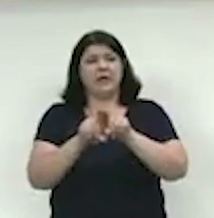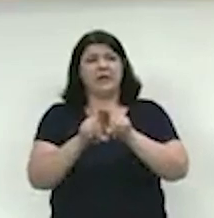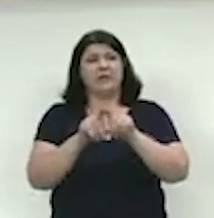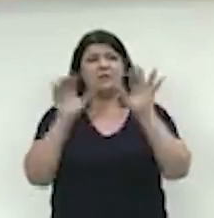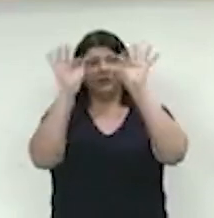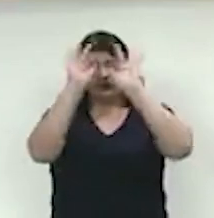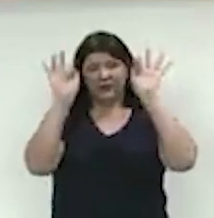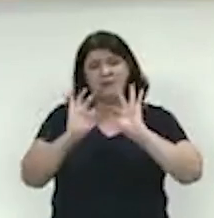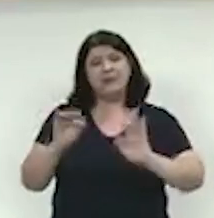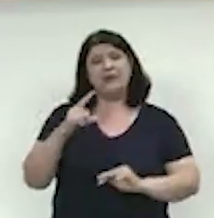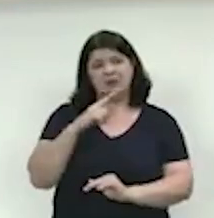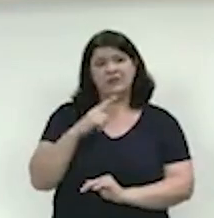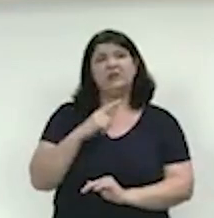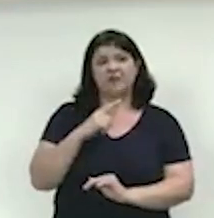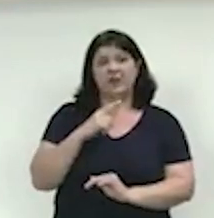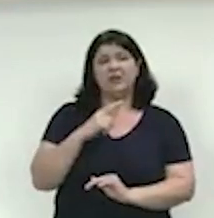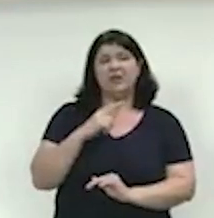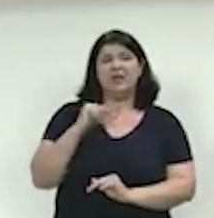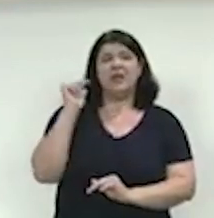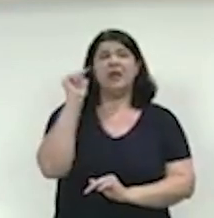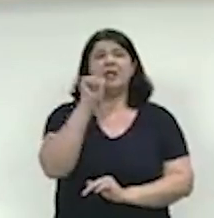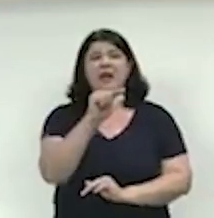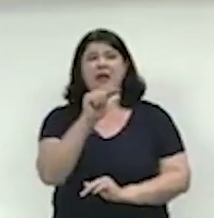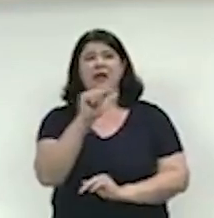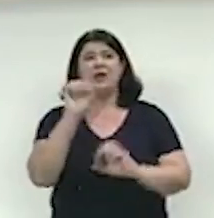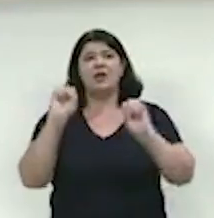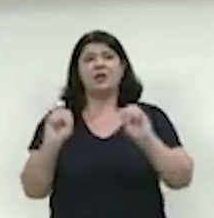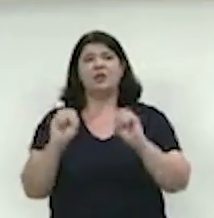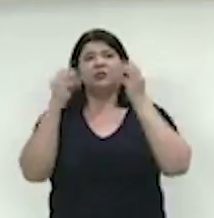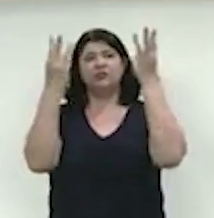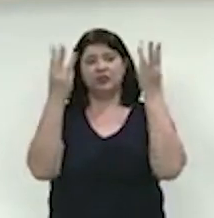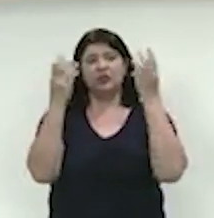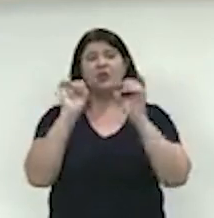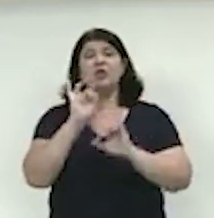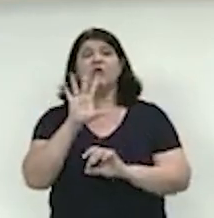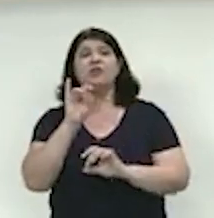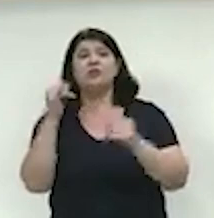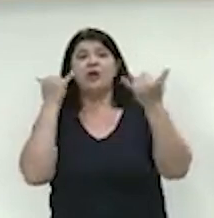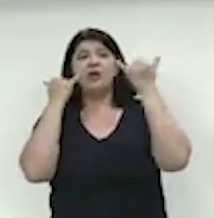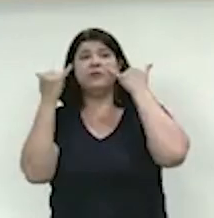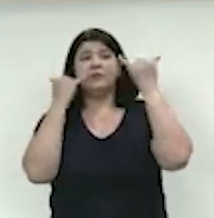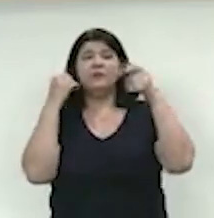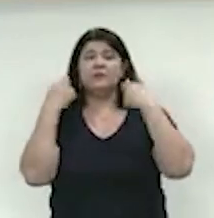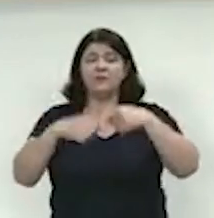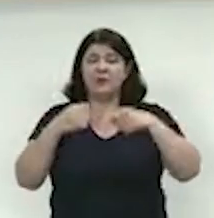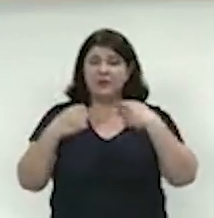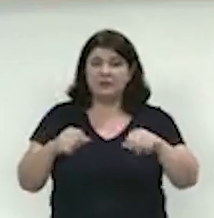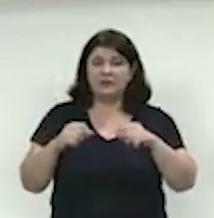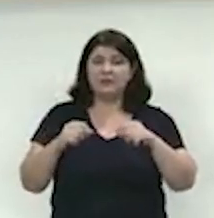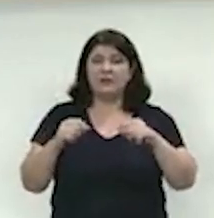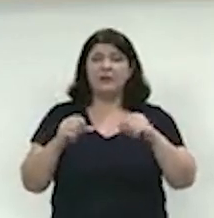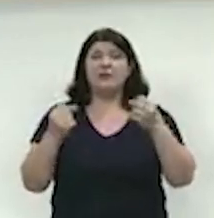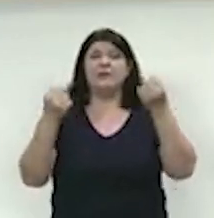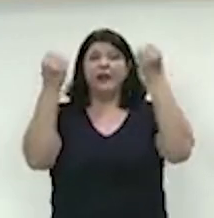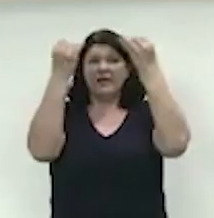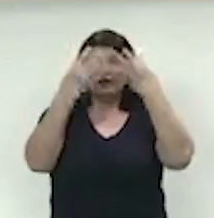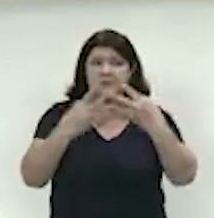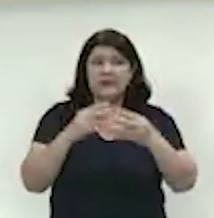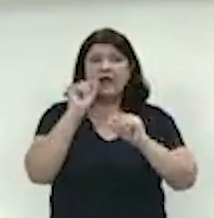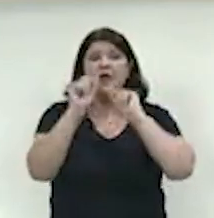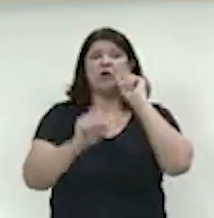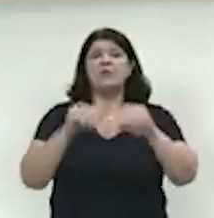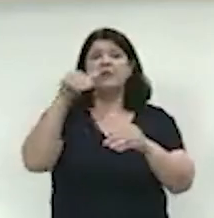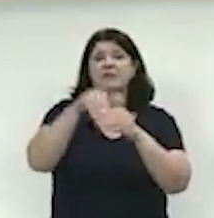da Estação Verão Show. O que a gente pede ali são informações para que fiquem muito claros ali o processo